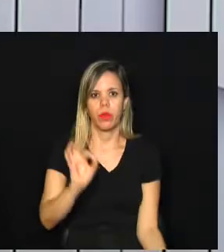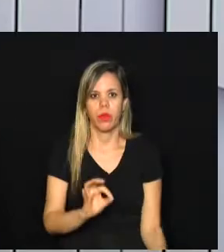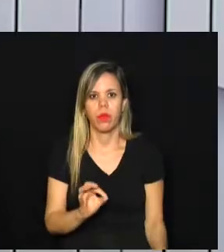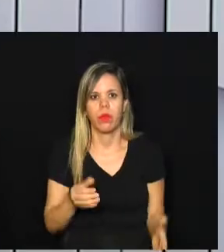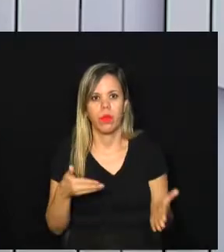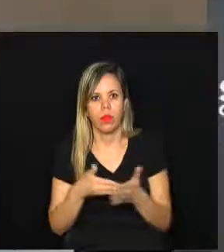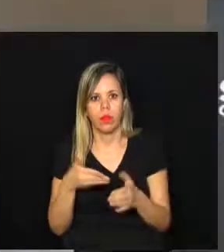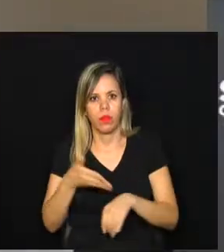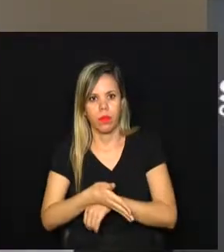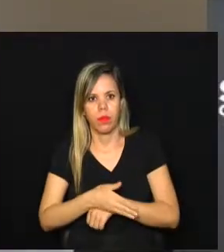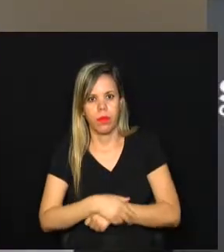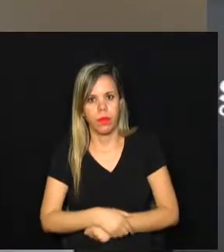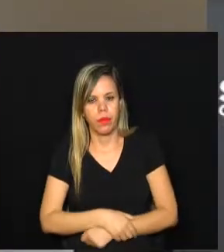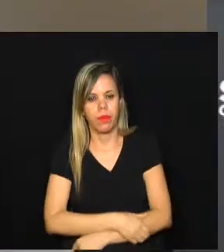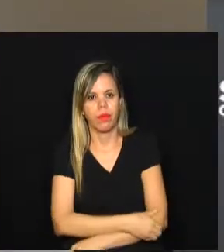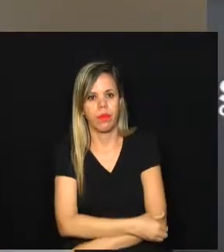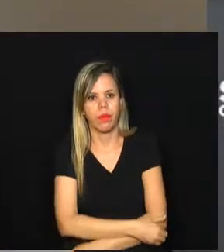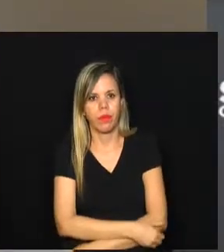capacidade.